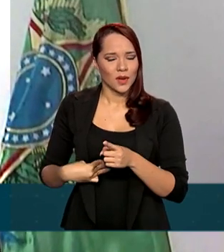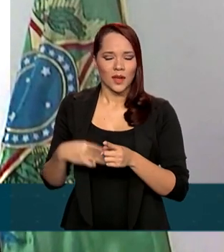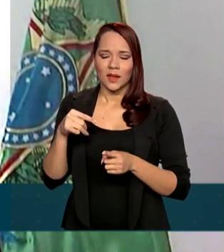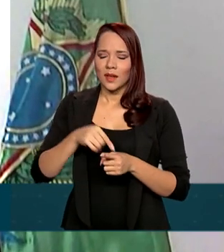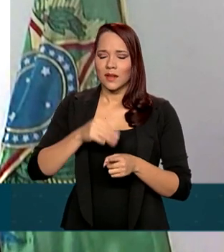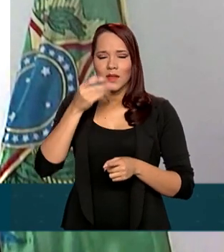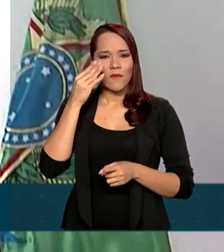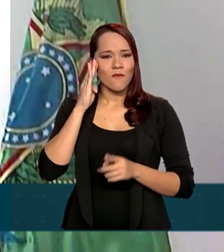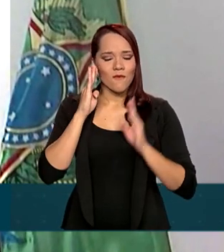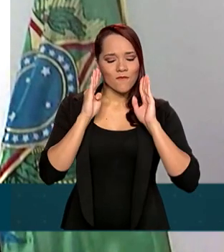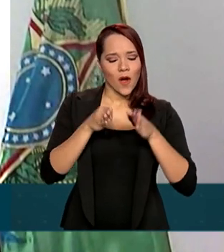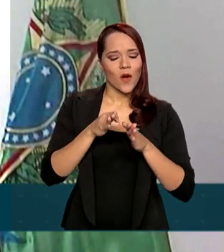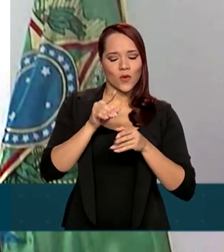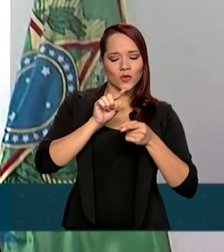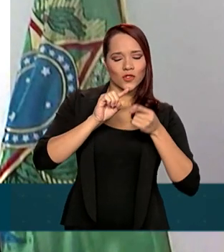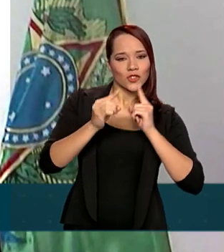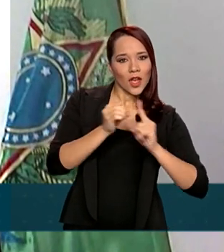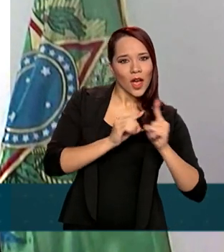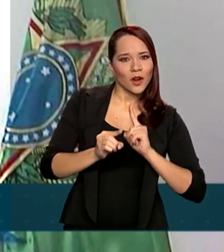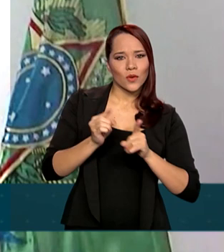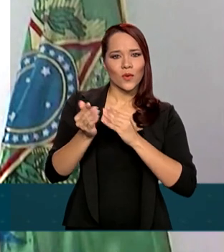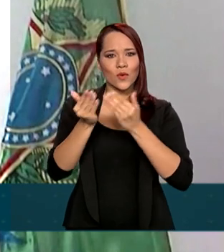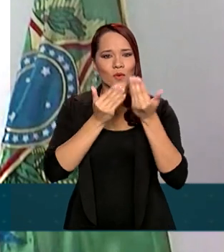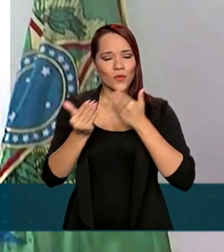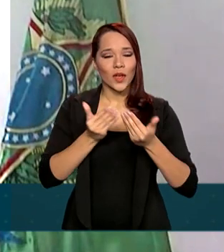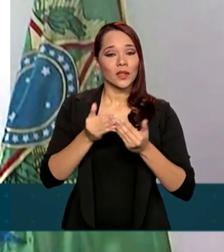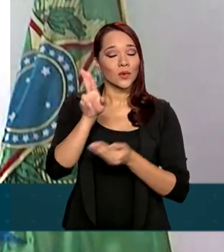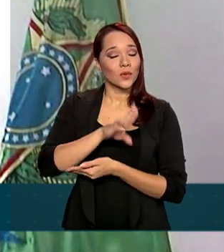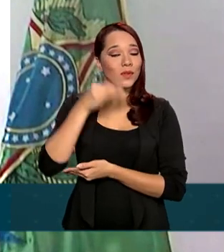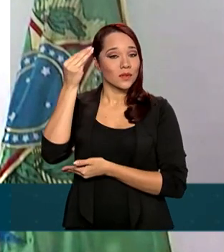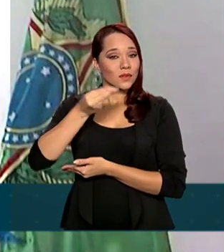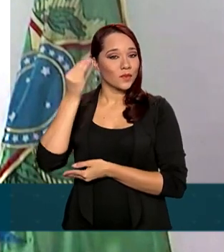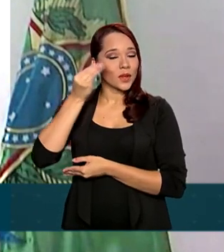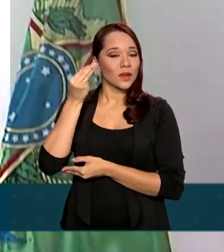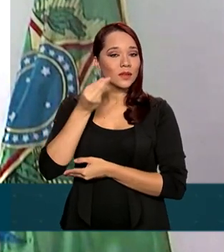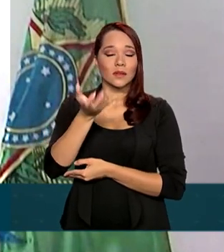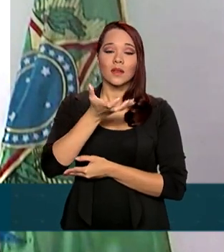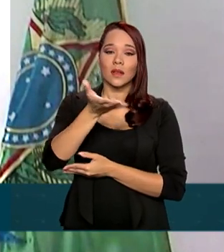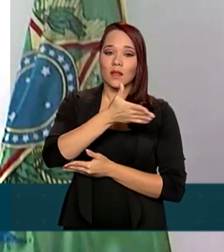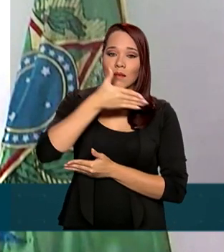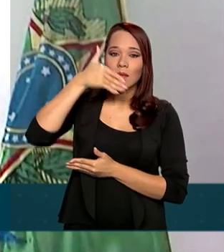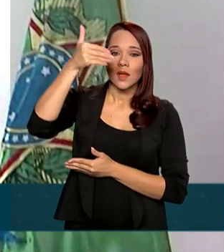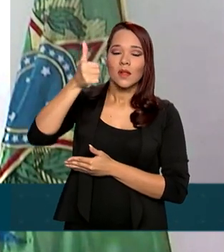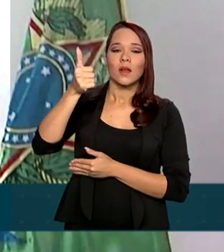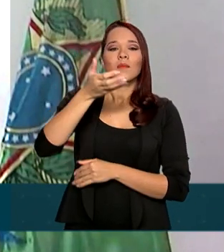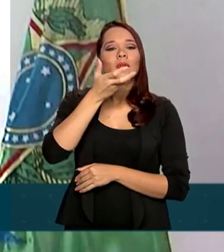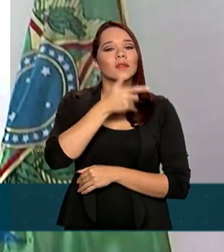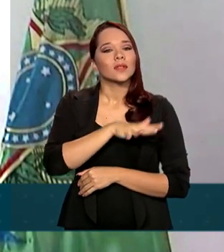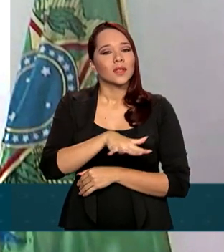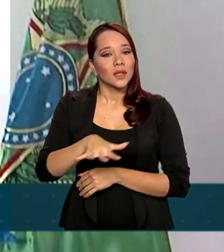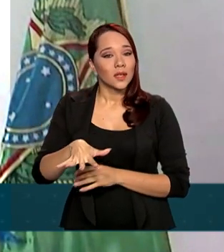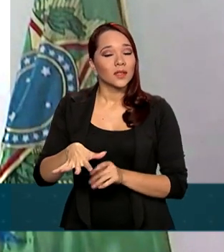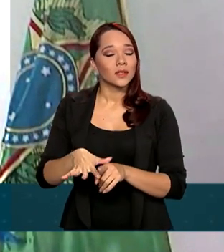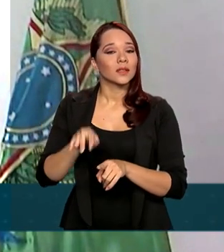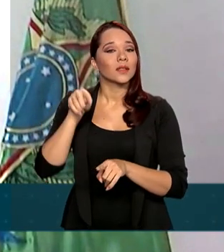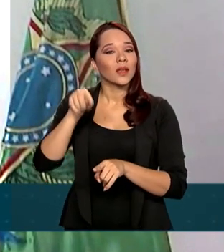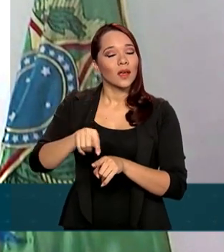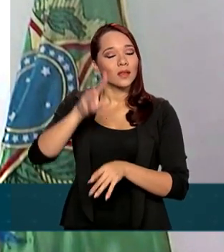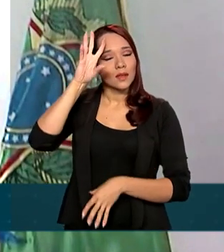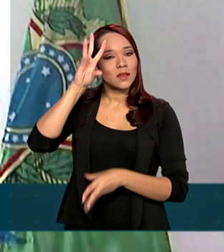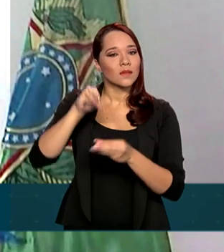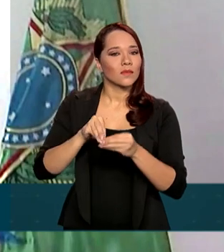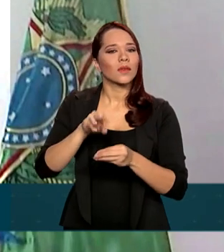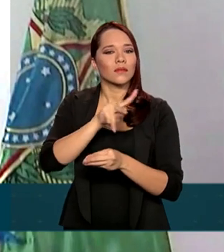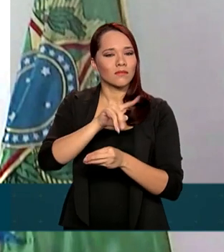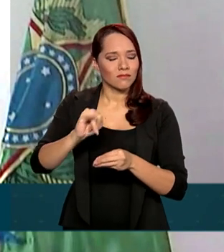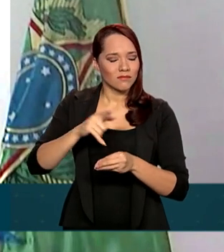diálogo, usando a sua experiência e querendo o melhor para as crianças, esse entendimento se